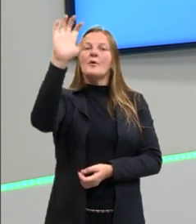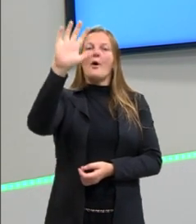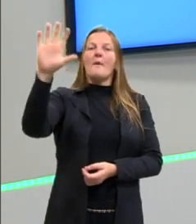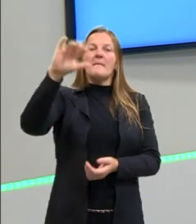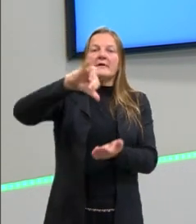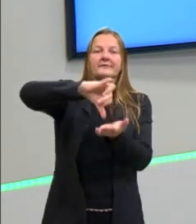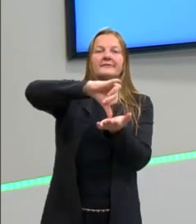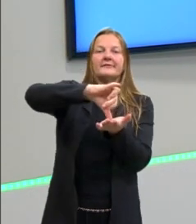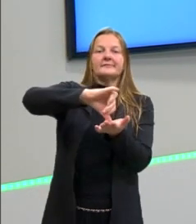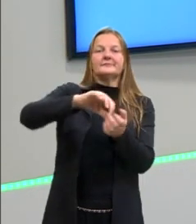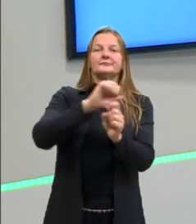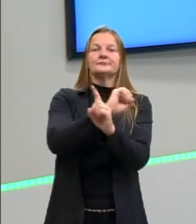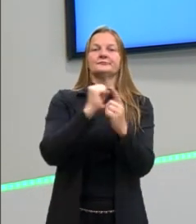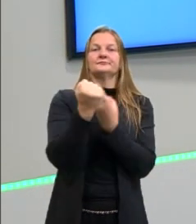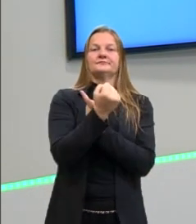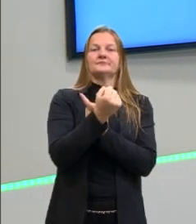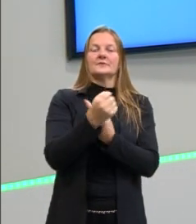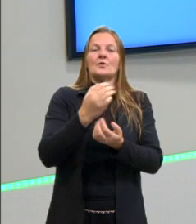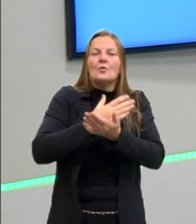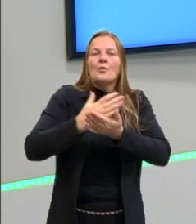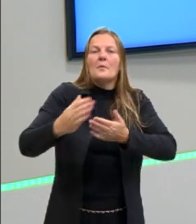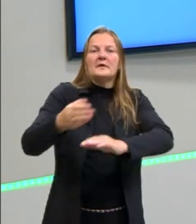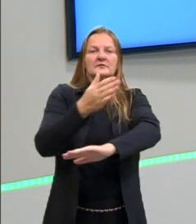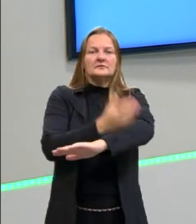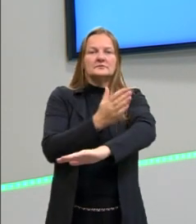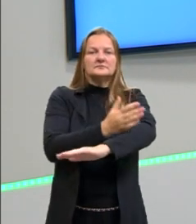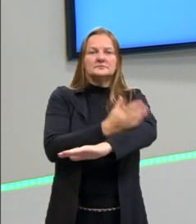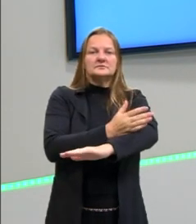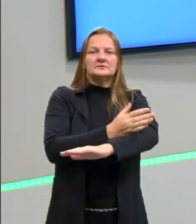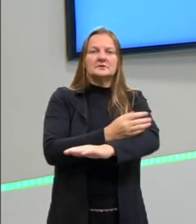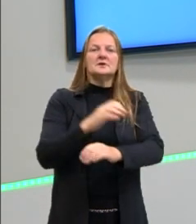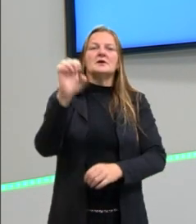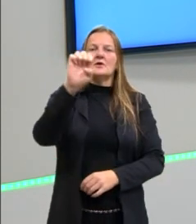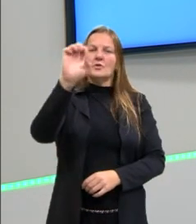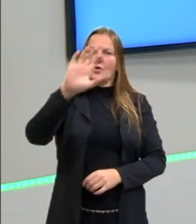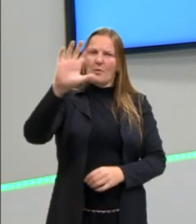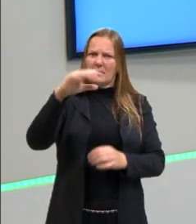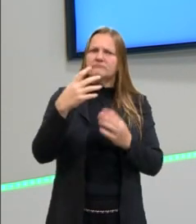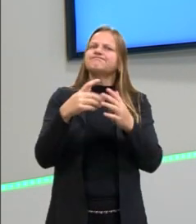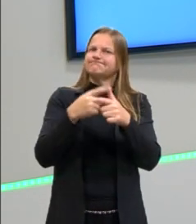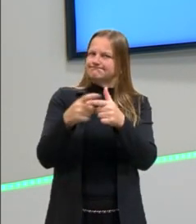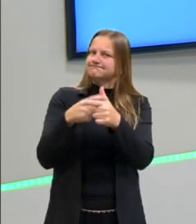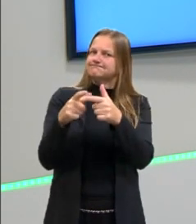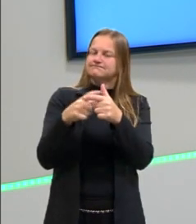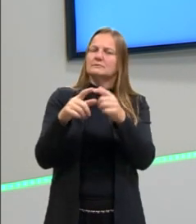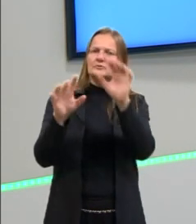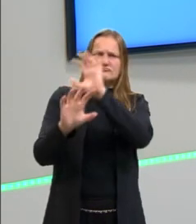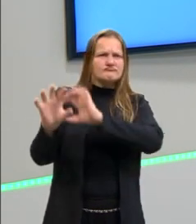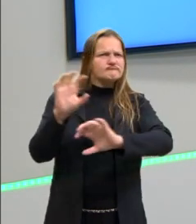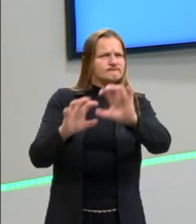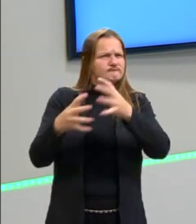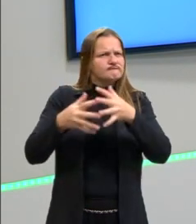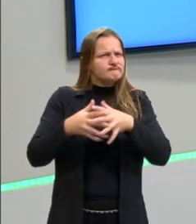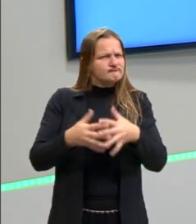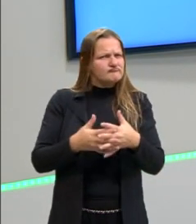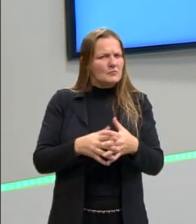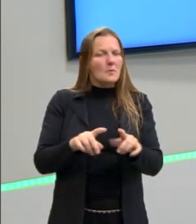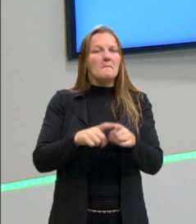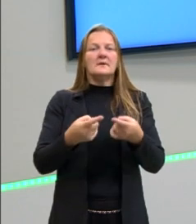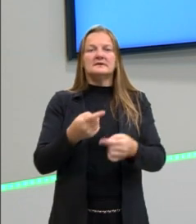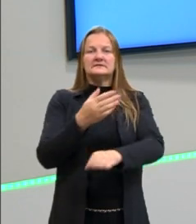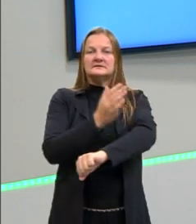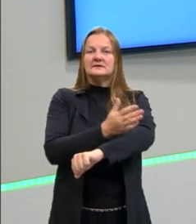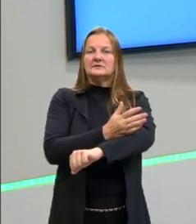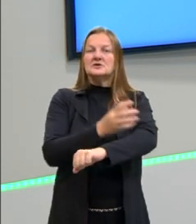Durante o início da Idade Média, a Europa realmente passou por um período conturbado. Mas a gente tem que pensar que a Idade Média não